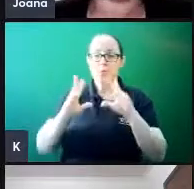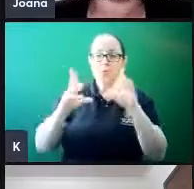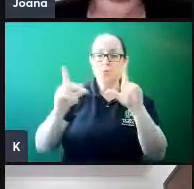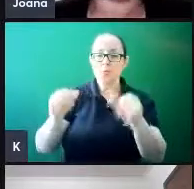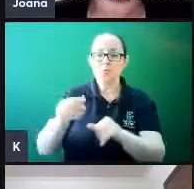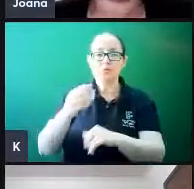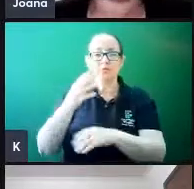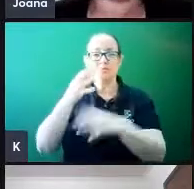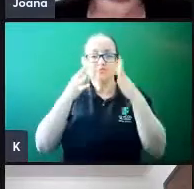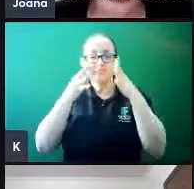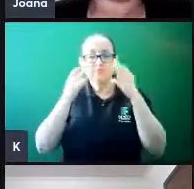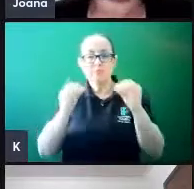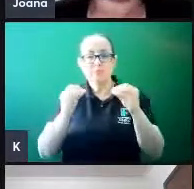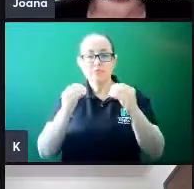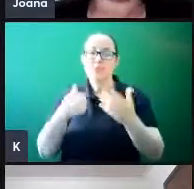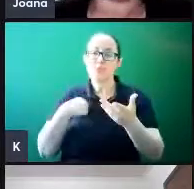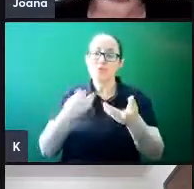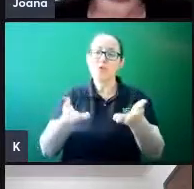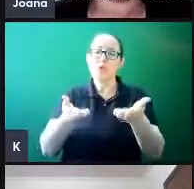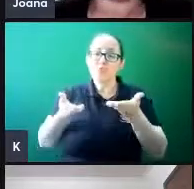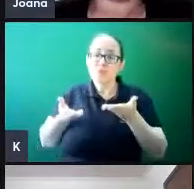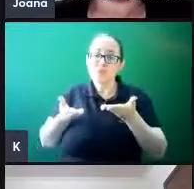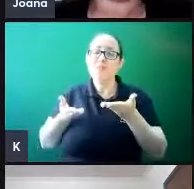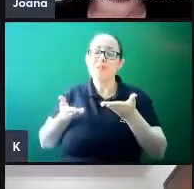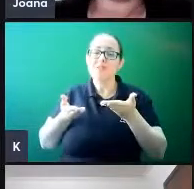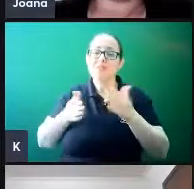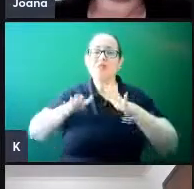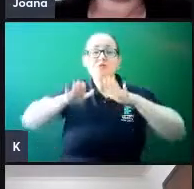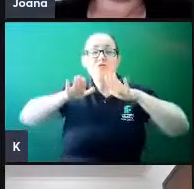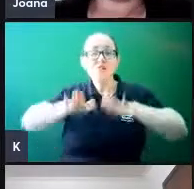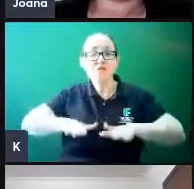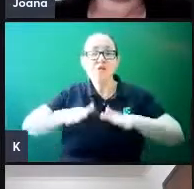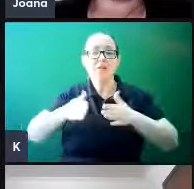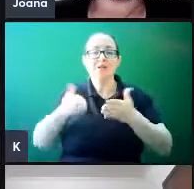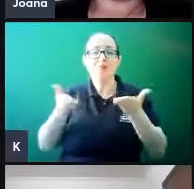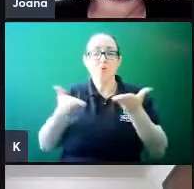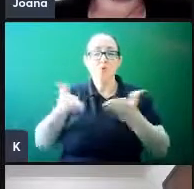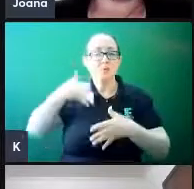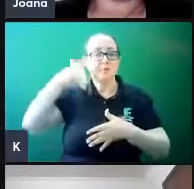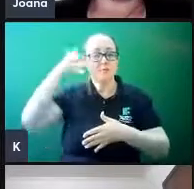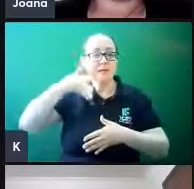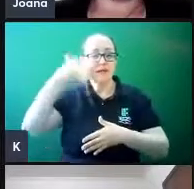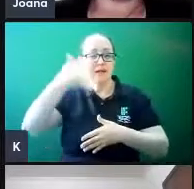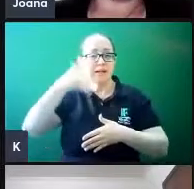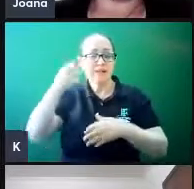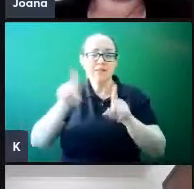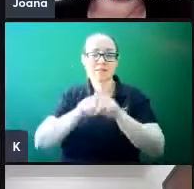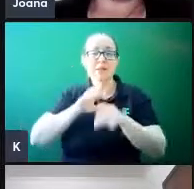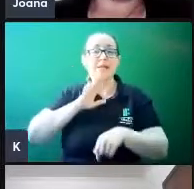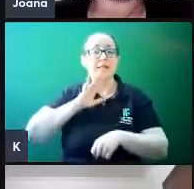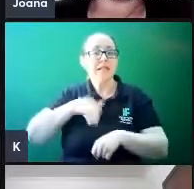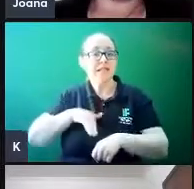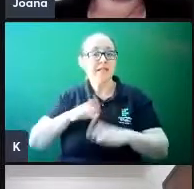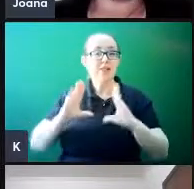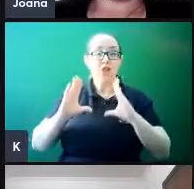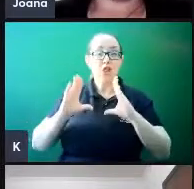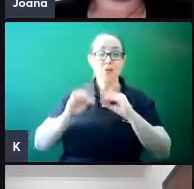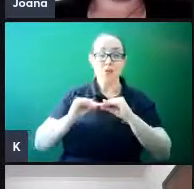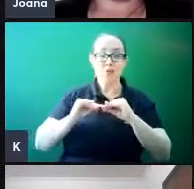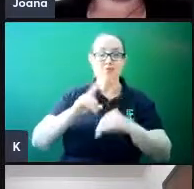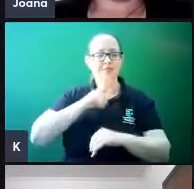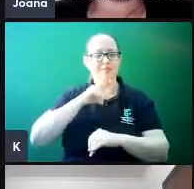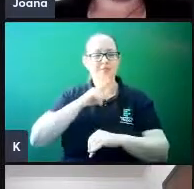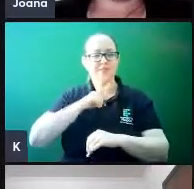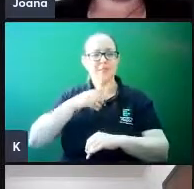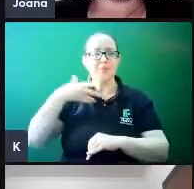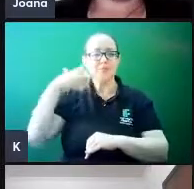deixar o convite aí, estender o convite, que permaneçam conosco aqui nessa palestra e nas demais aí à tarde, à noite. Eu gostaria